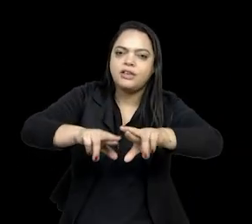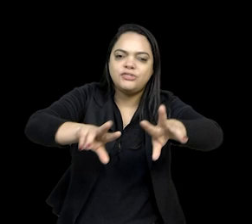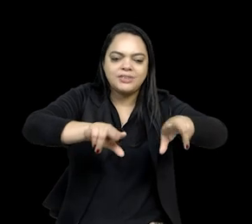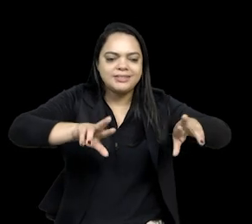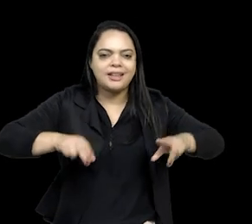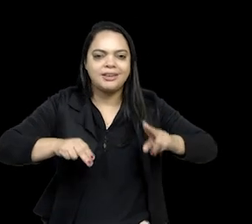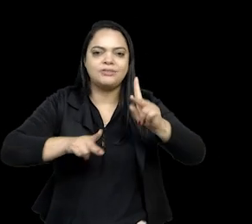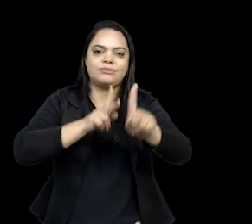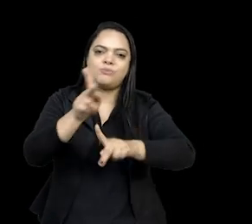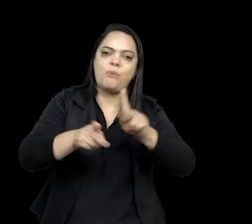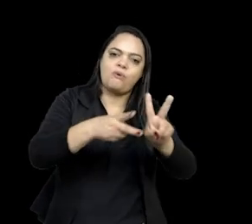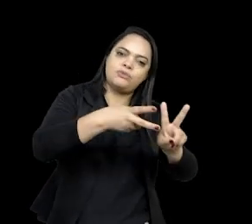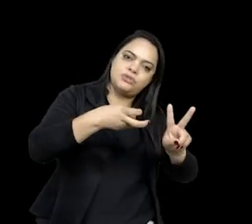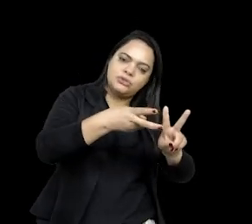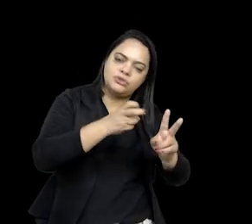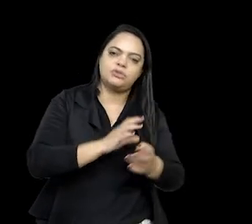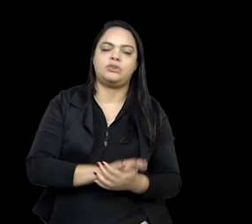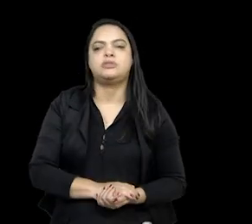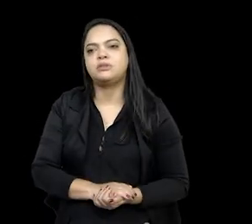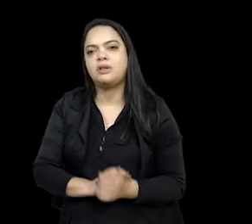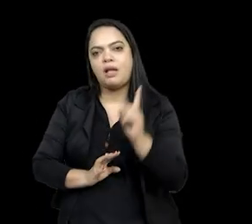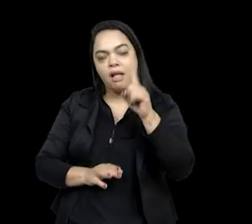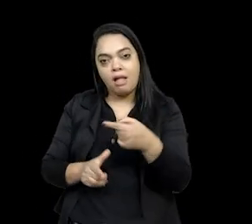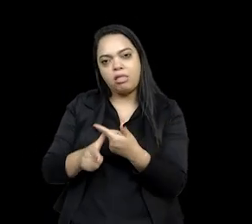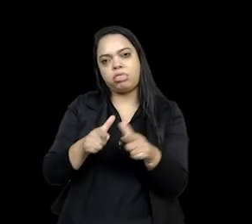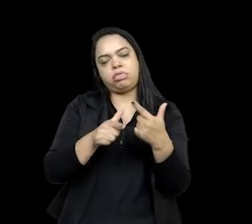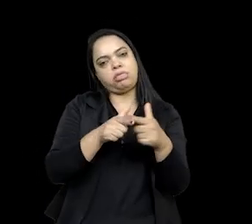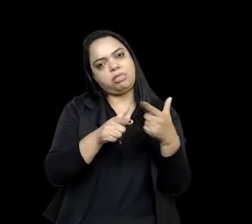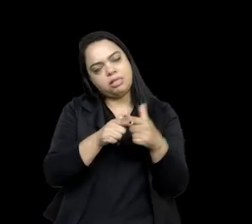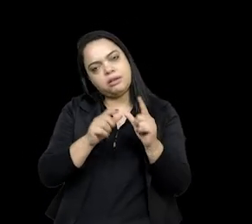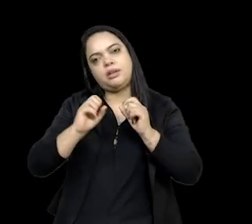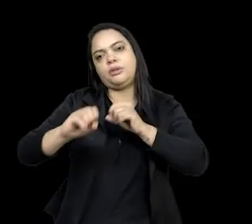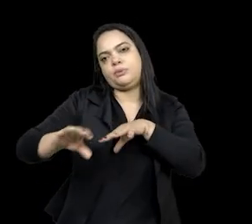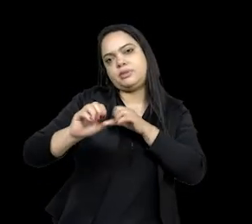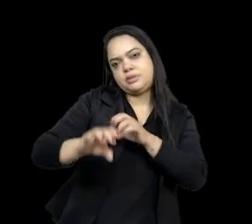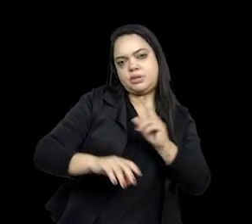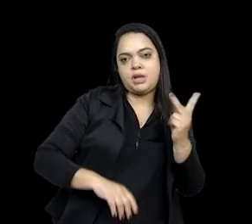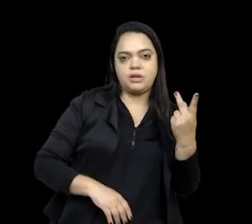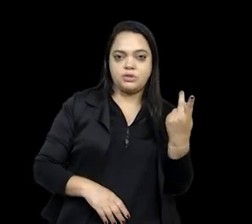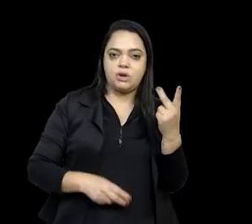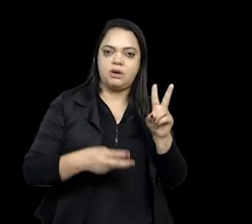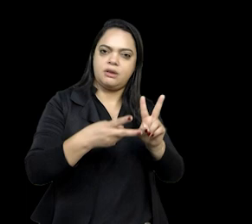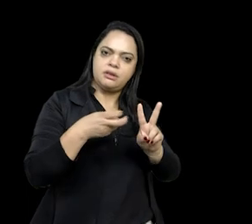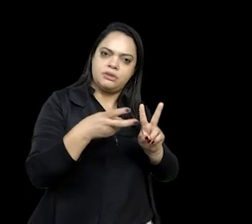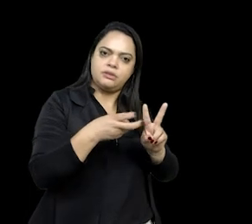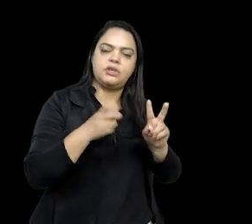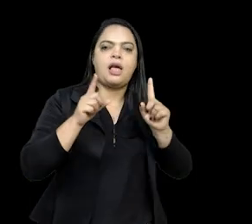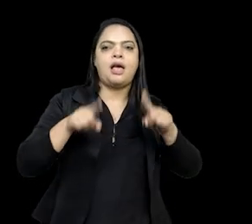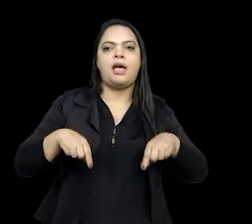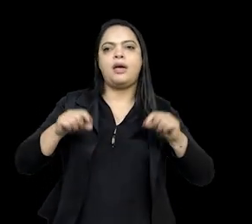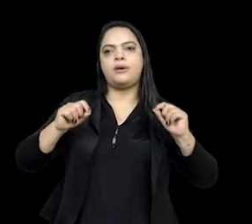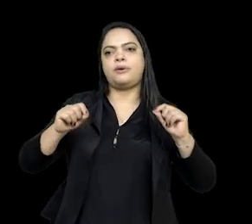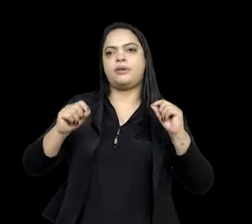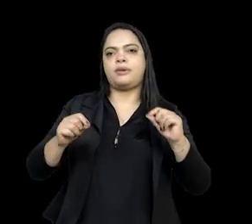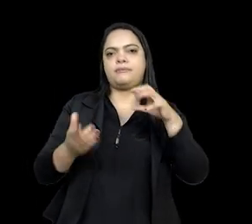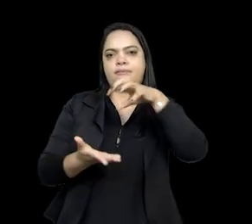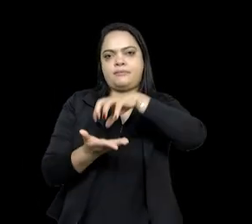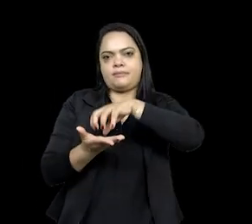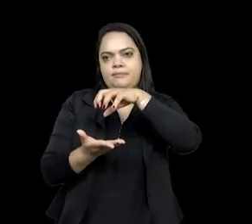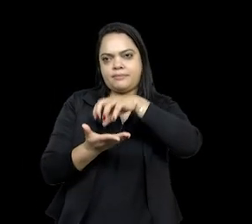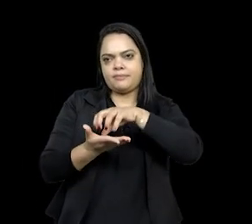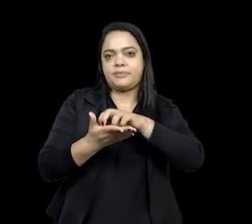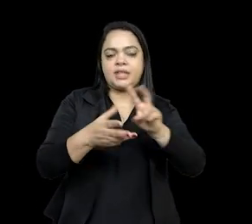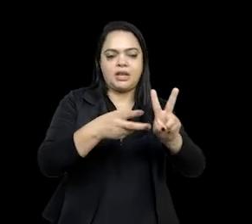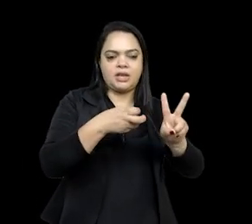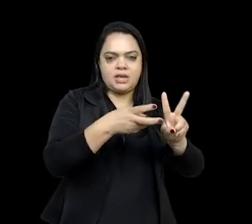presente. Acho que esse é um dos grandes problemas do ensino de história indígena, que é a questão da categoria índio